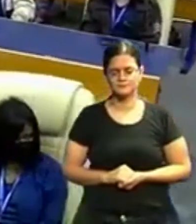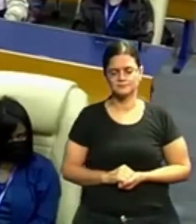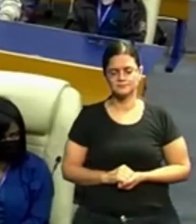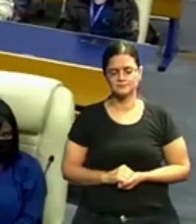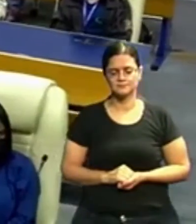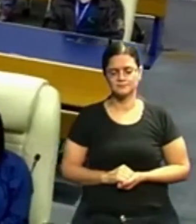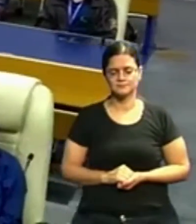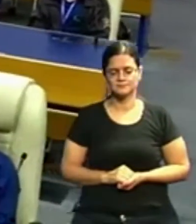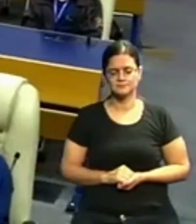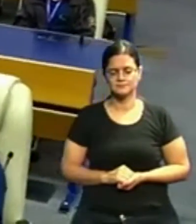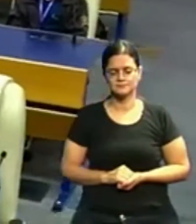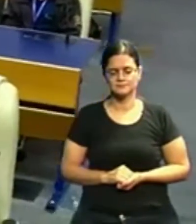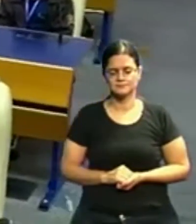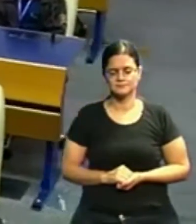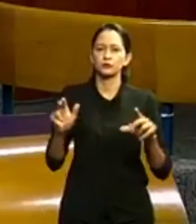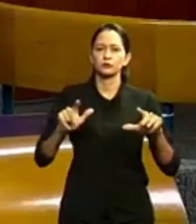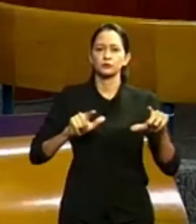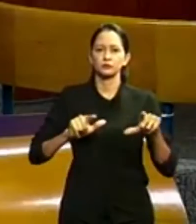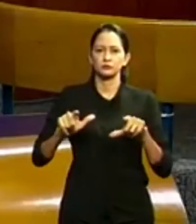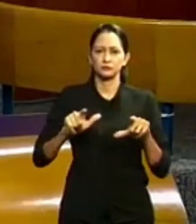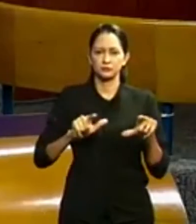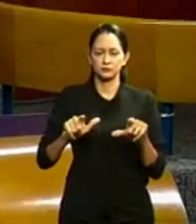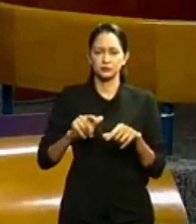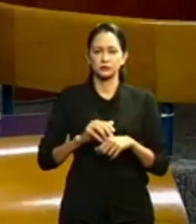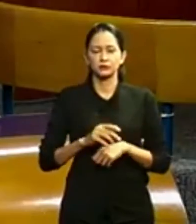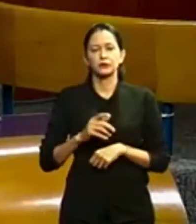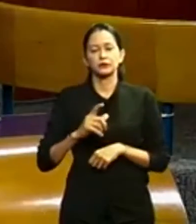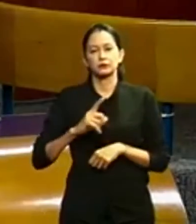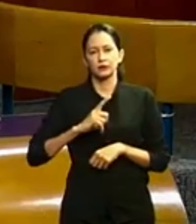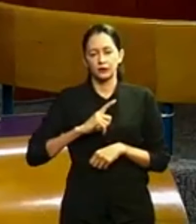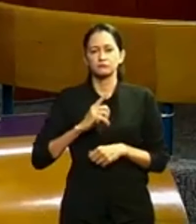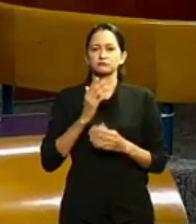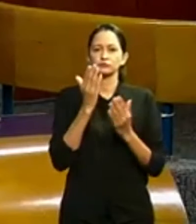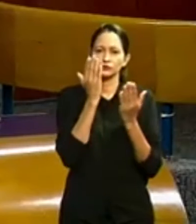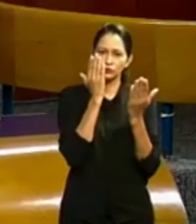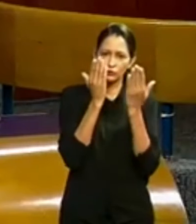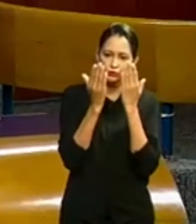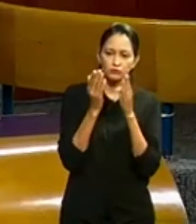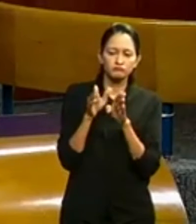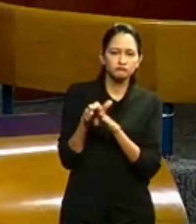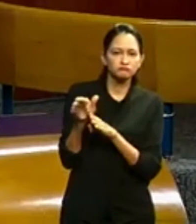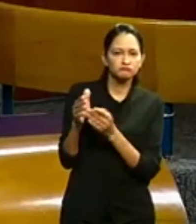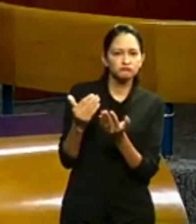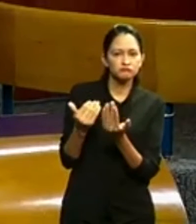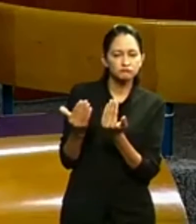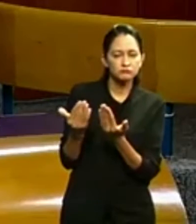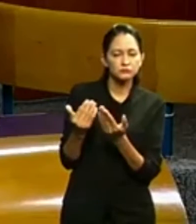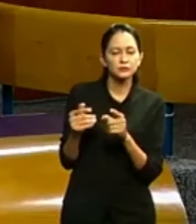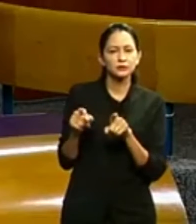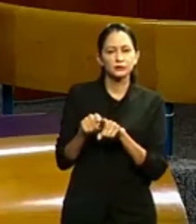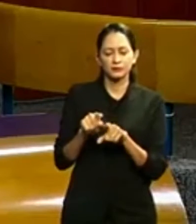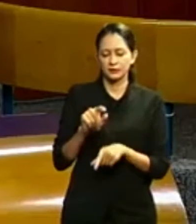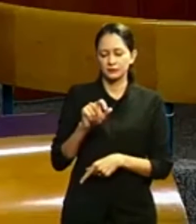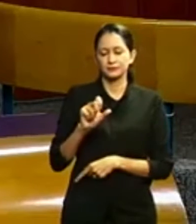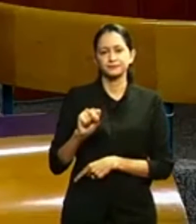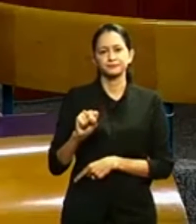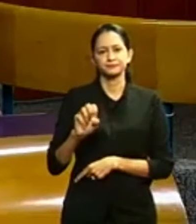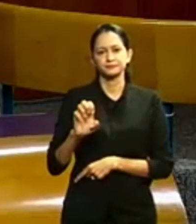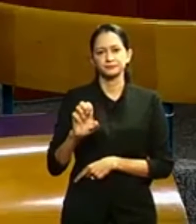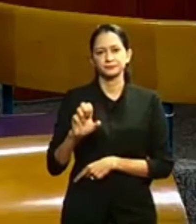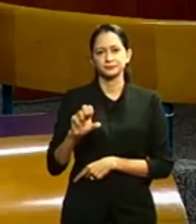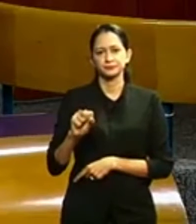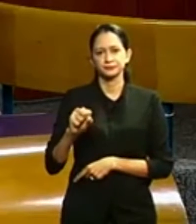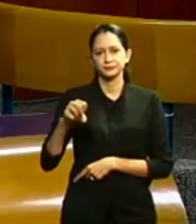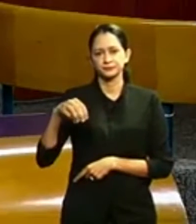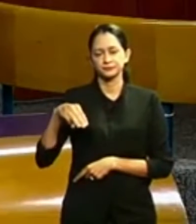no caso de assédio sexual. Nós temos aqui o atendimento psicossocial e o SESMIT, que está